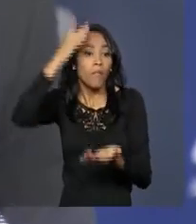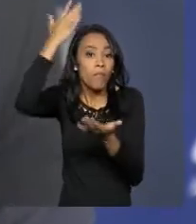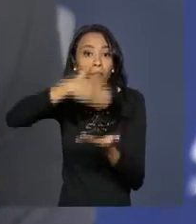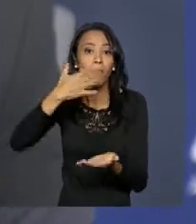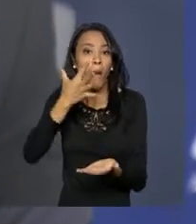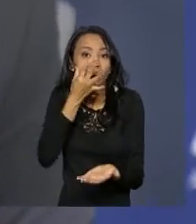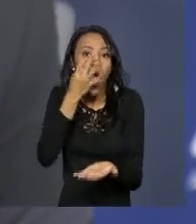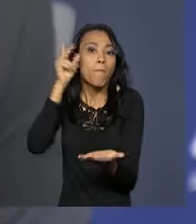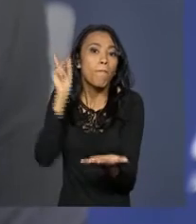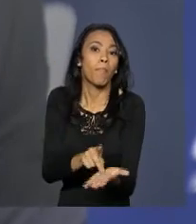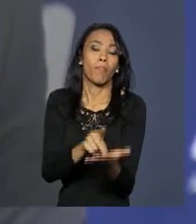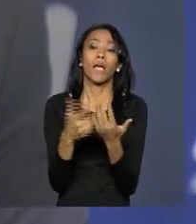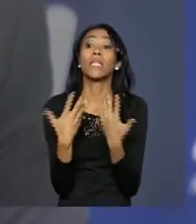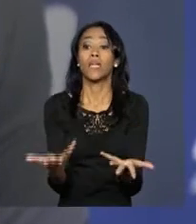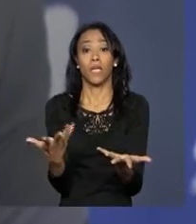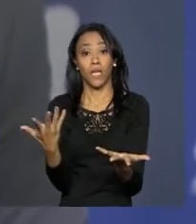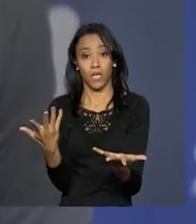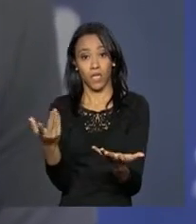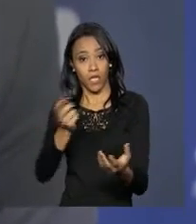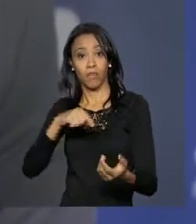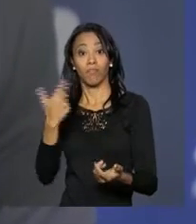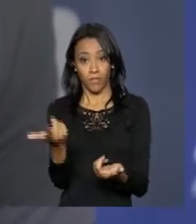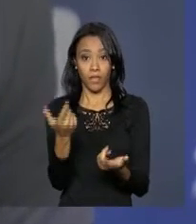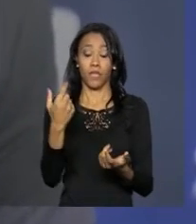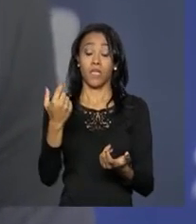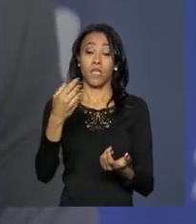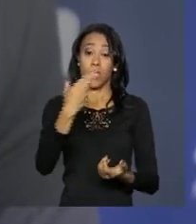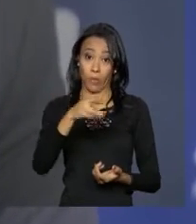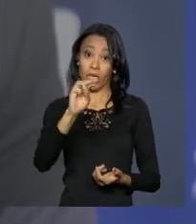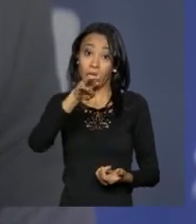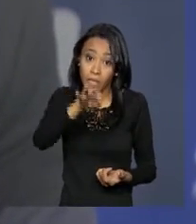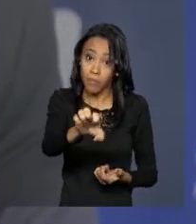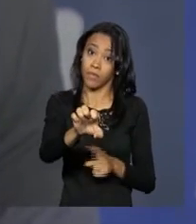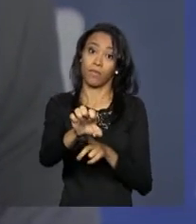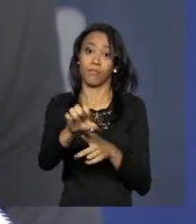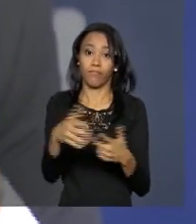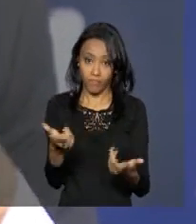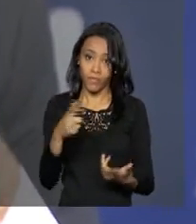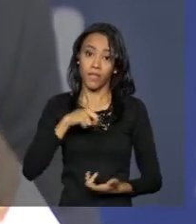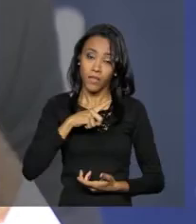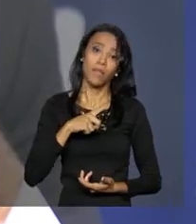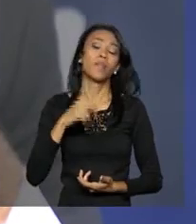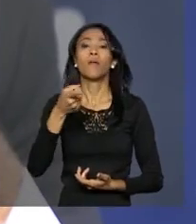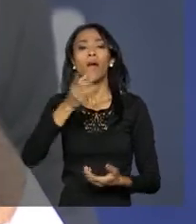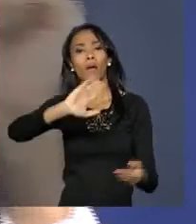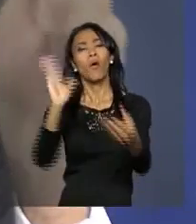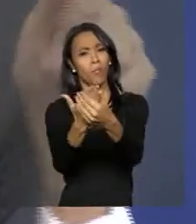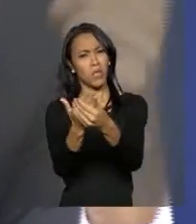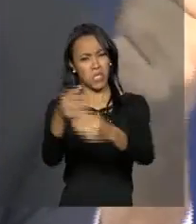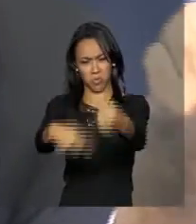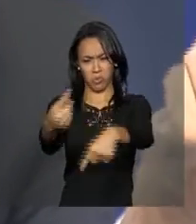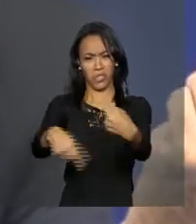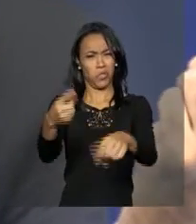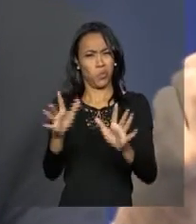para que isso aconteça. Essa concepção é fundamental, porque eu desvirtuo um sistema se eu não compreendê-la bem. O fato de ser um processo político não